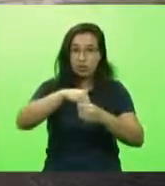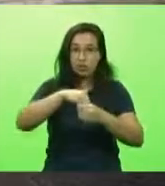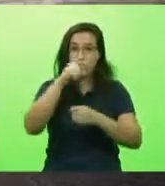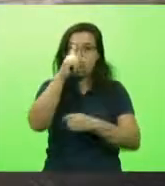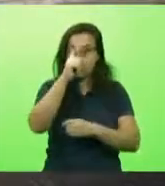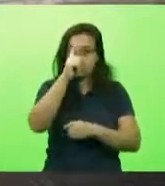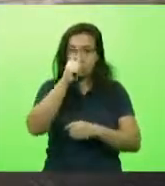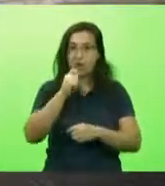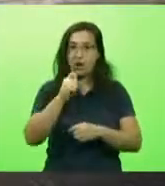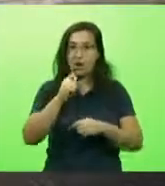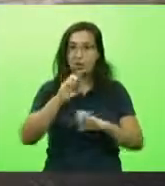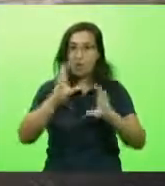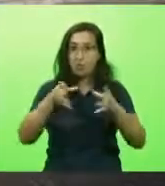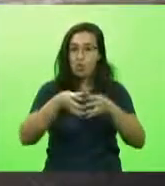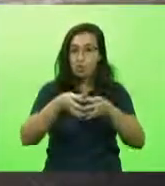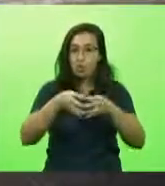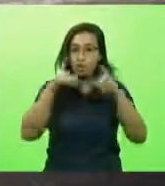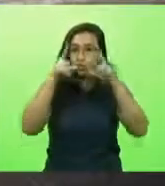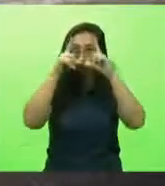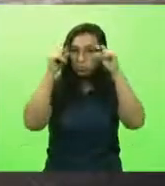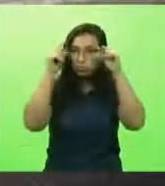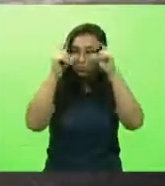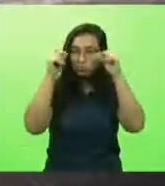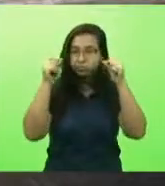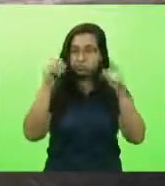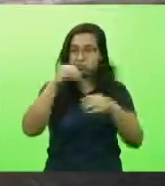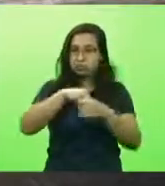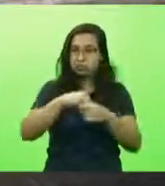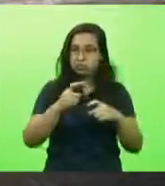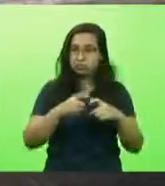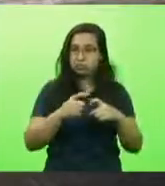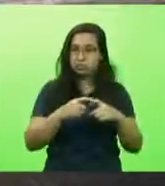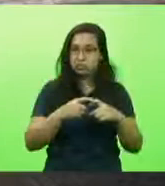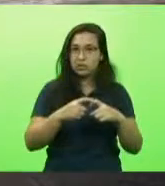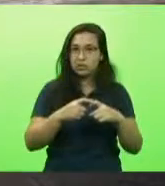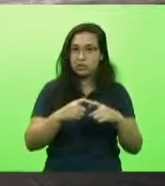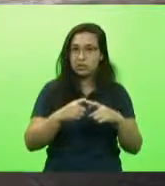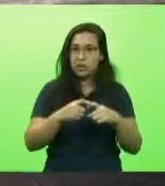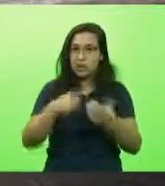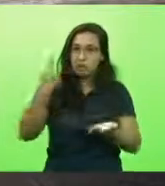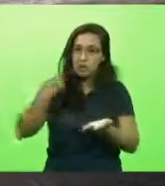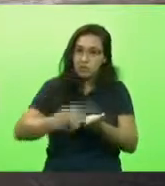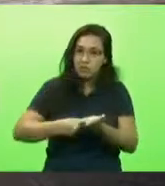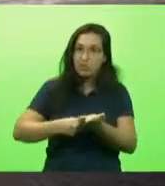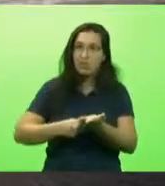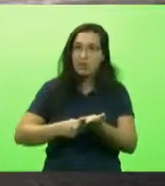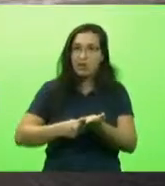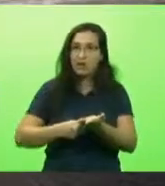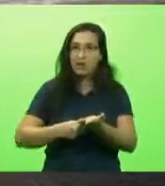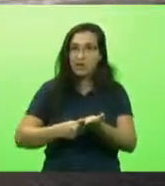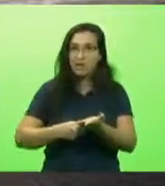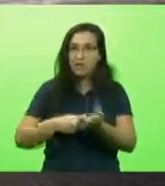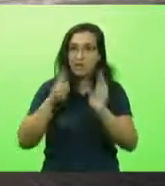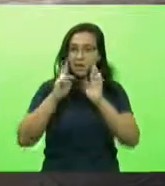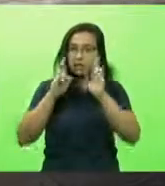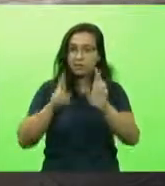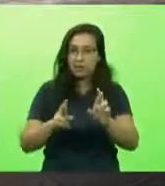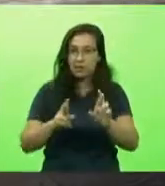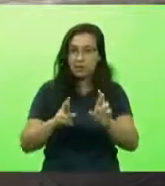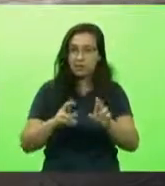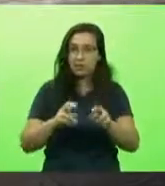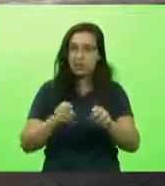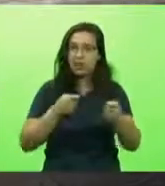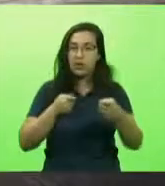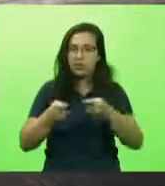compromisso com a perenidade, com a continuidade do serviço prestado, da administração, agora